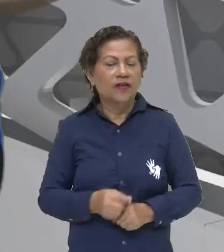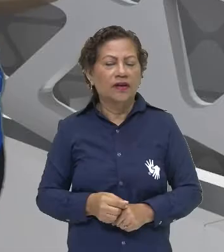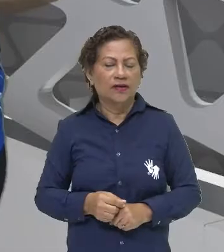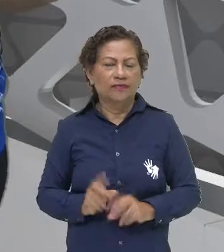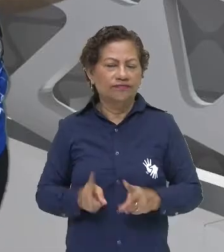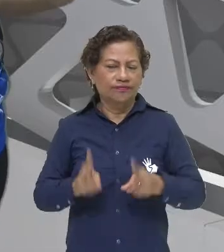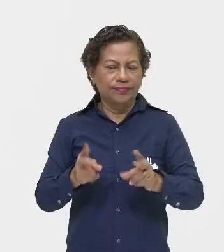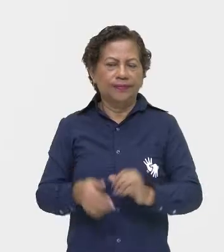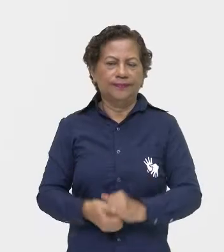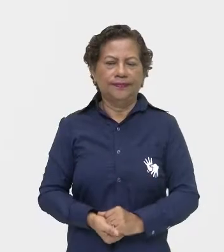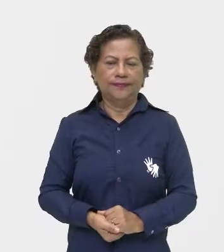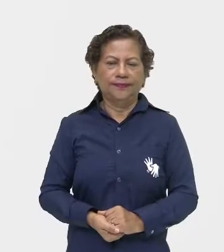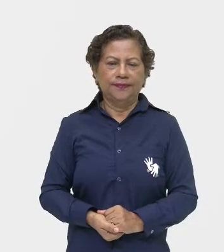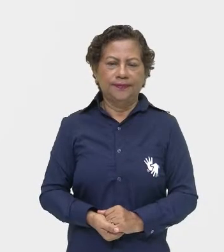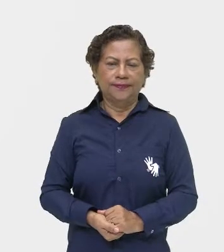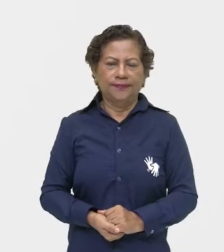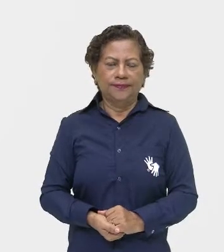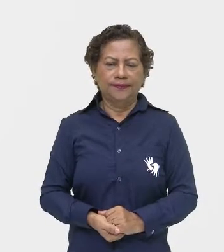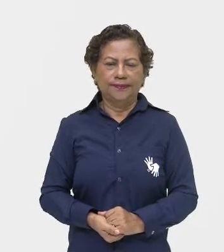dadaísmo.